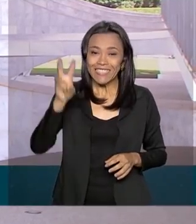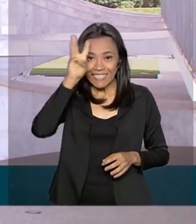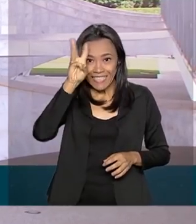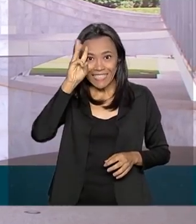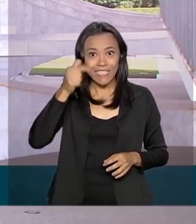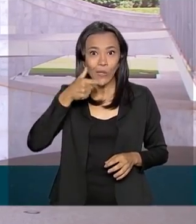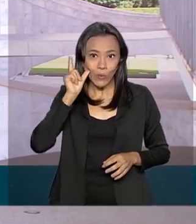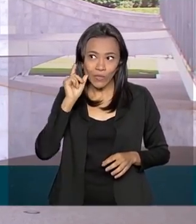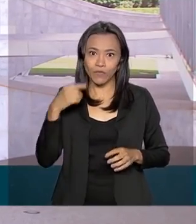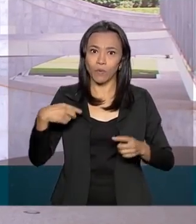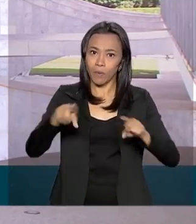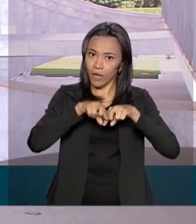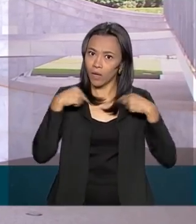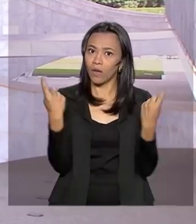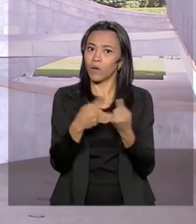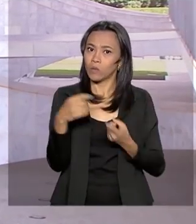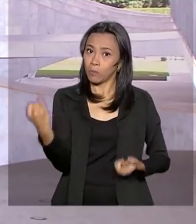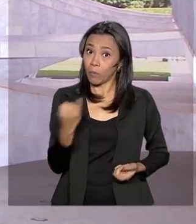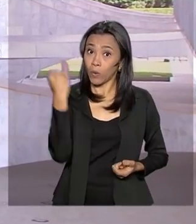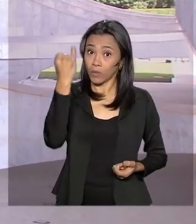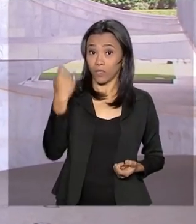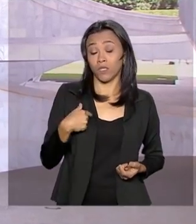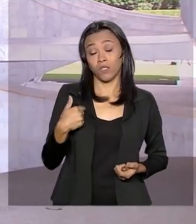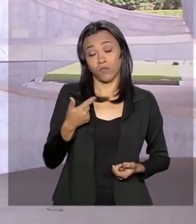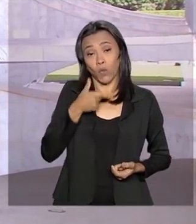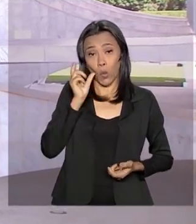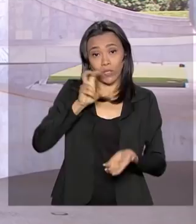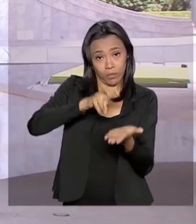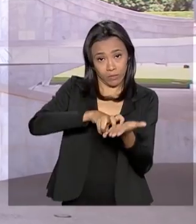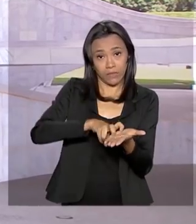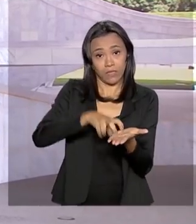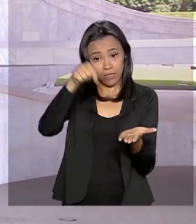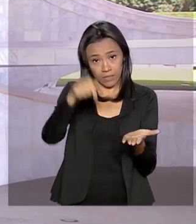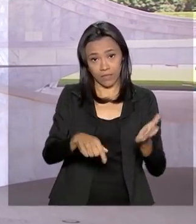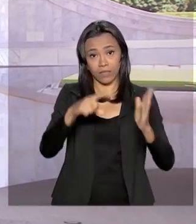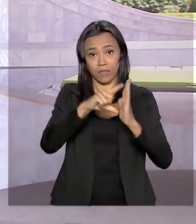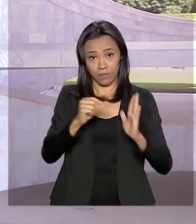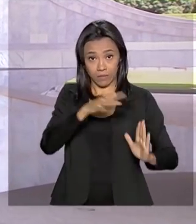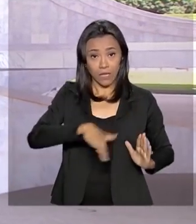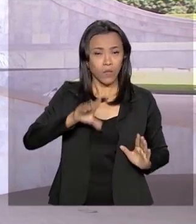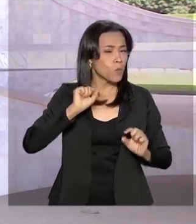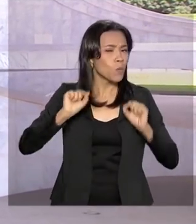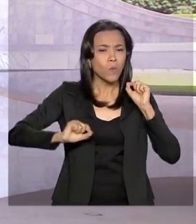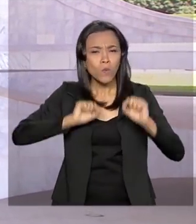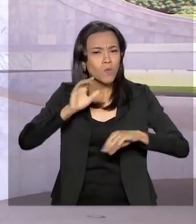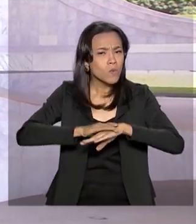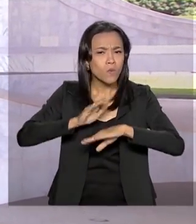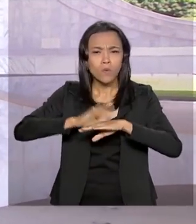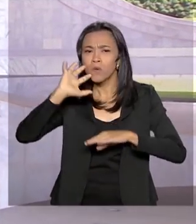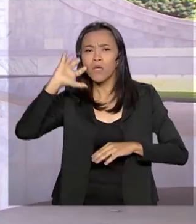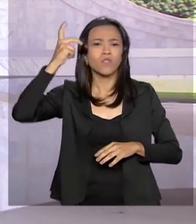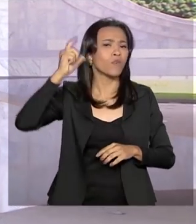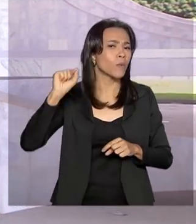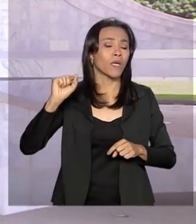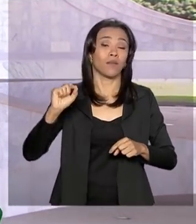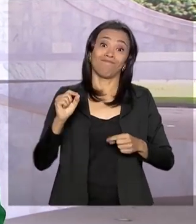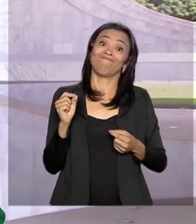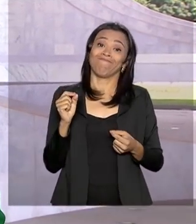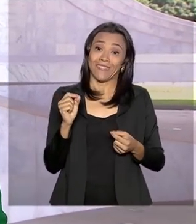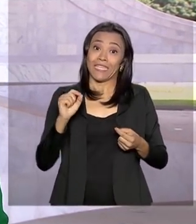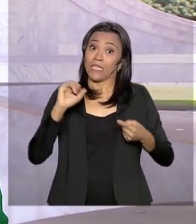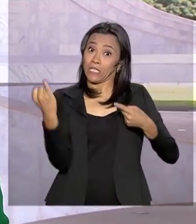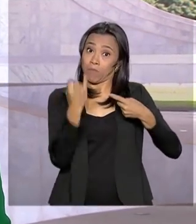e na reunião que aconteceu ontem de manhã, aqui no Palácio do Planalto, foram decididas medidas importantes